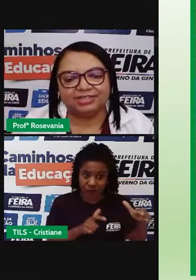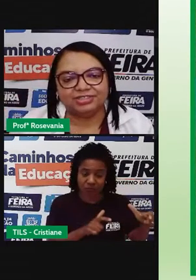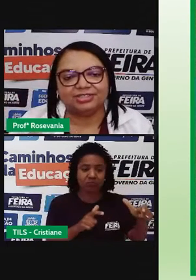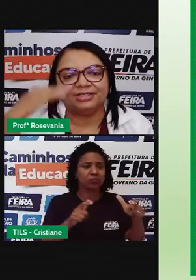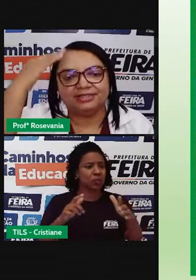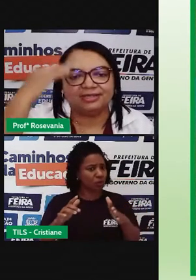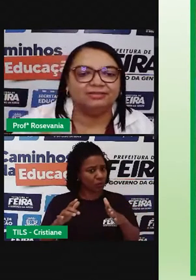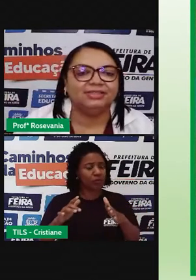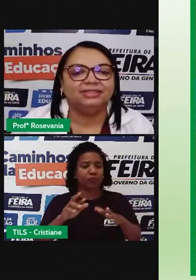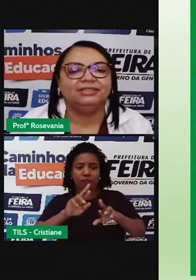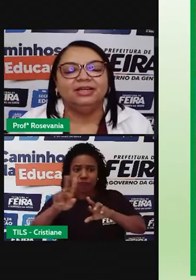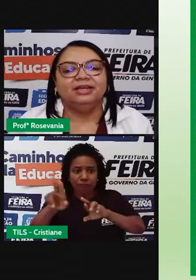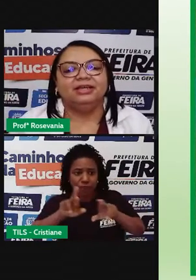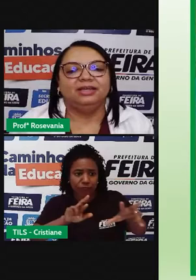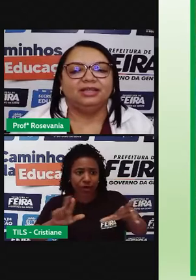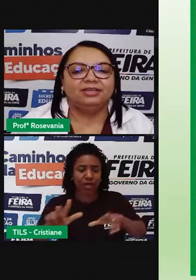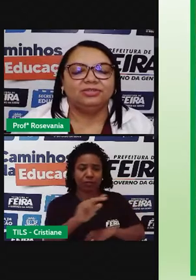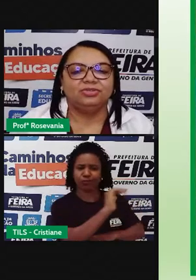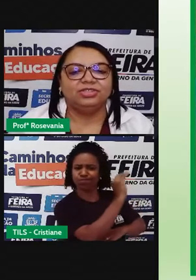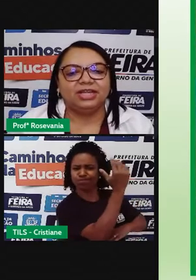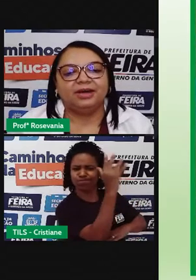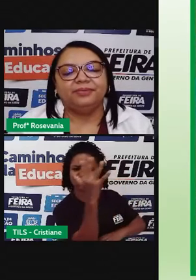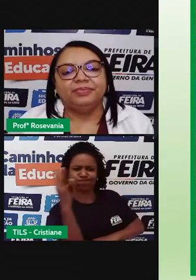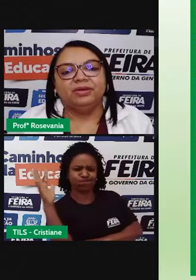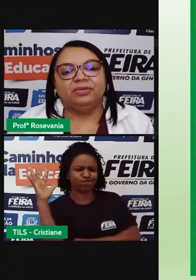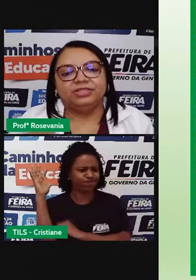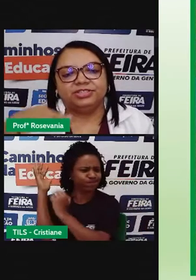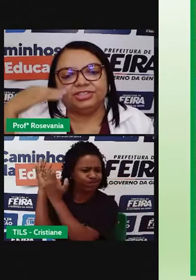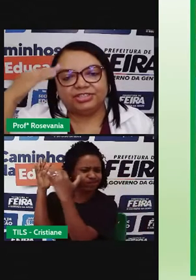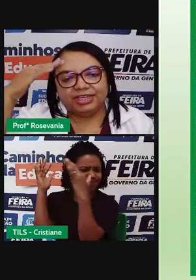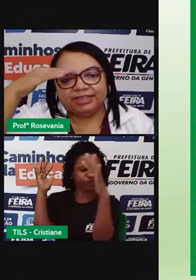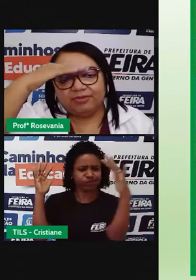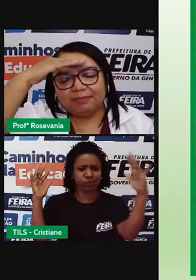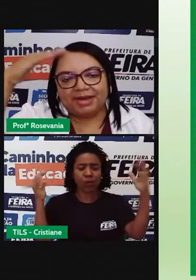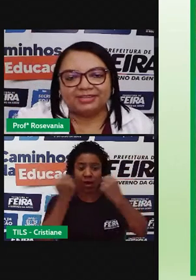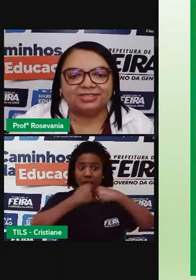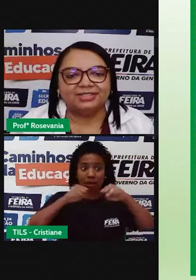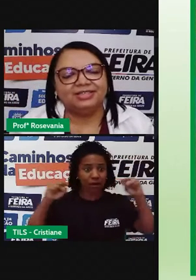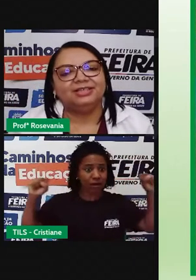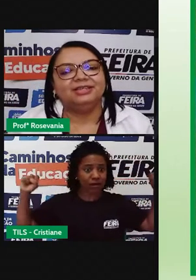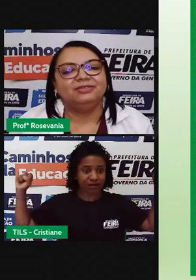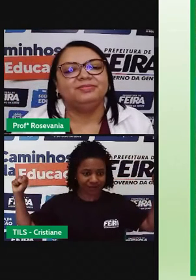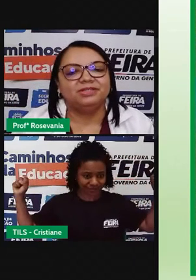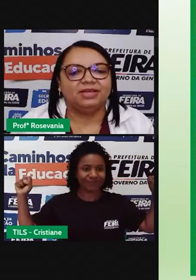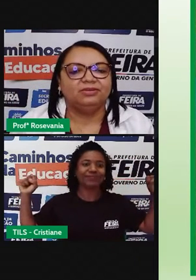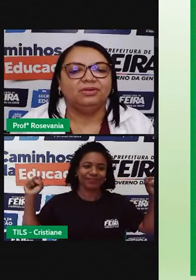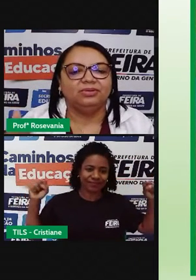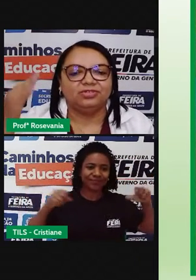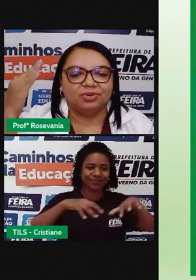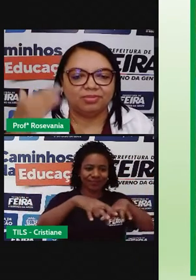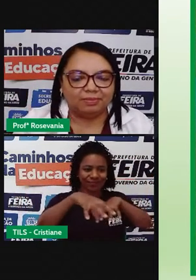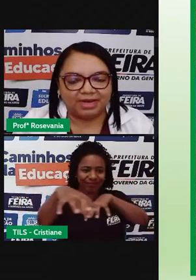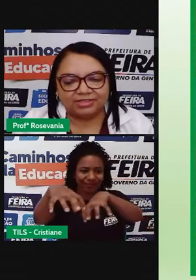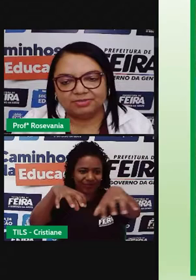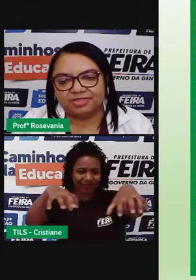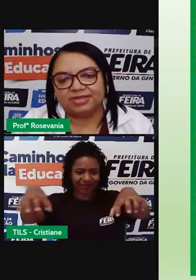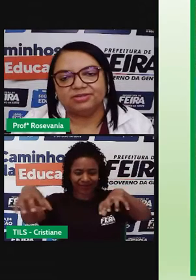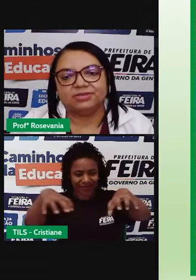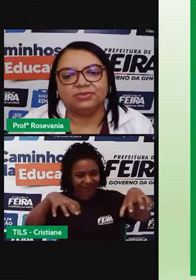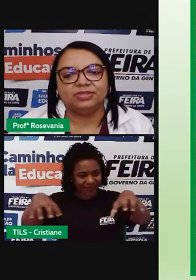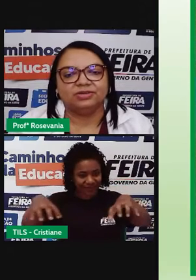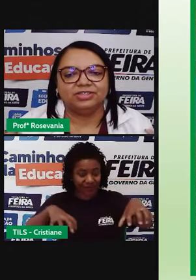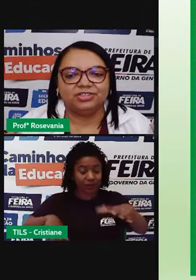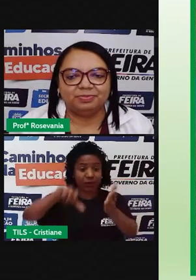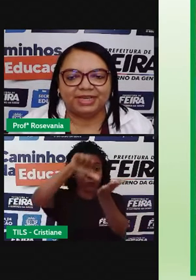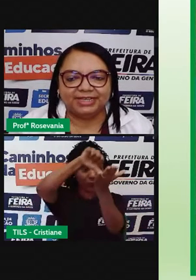a gente tem uma grande extensão, né, latitudinal, onde a gente, né, tem uma partezinha, né, no hemisfério norte, uma boa parte do